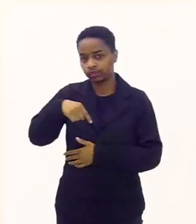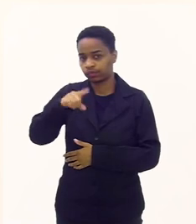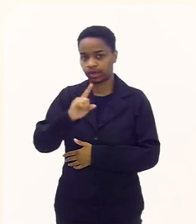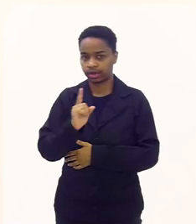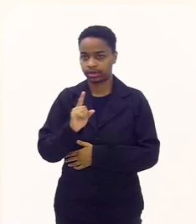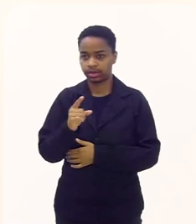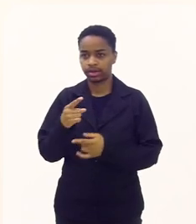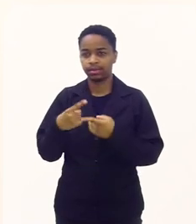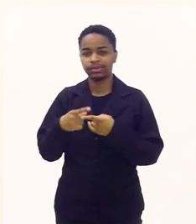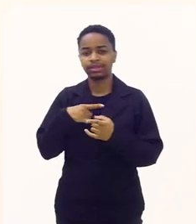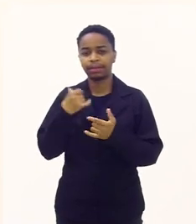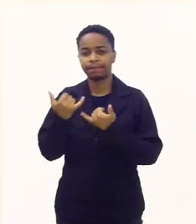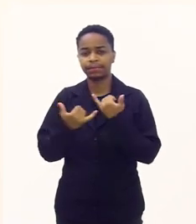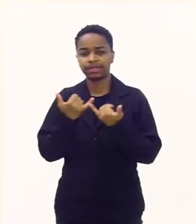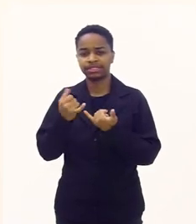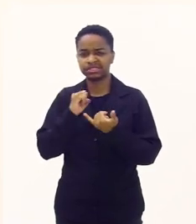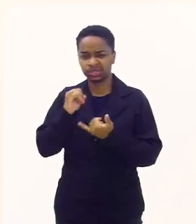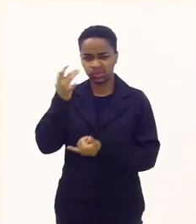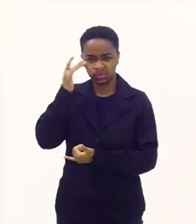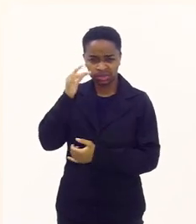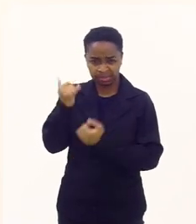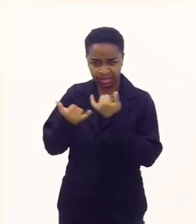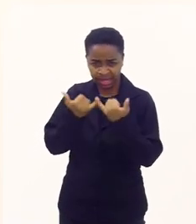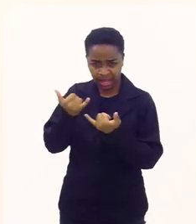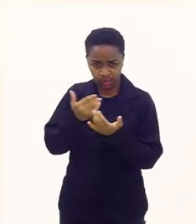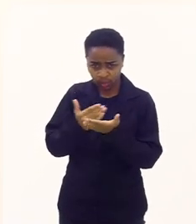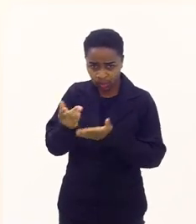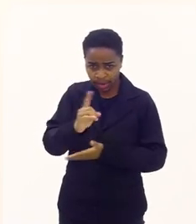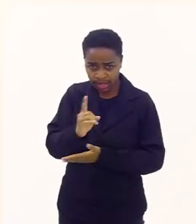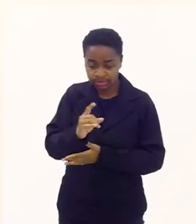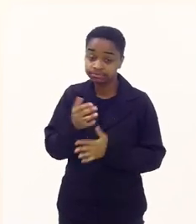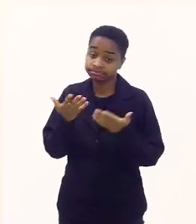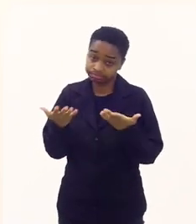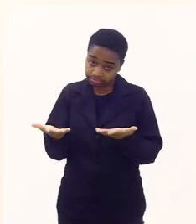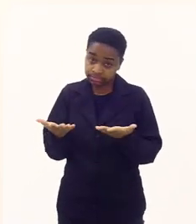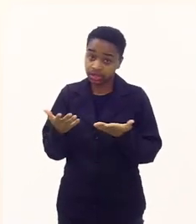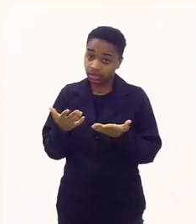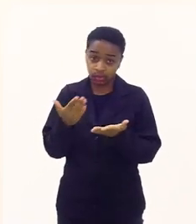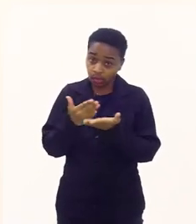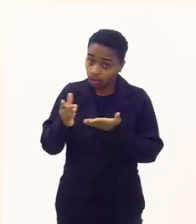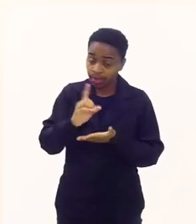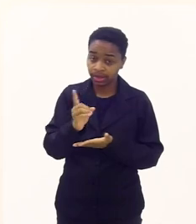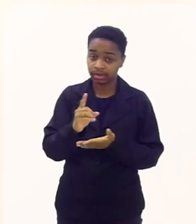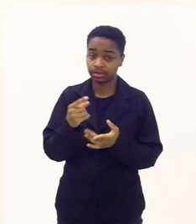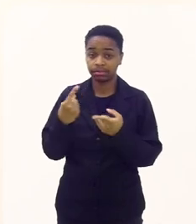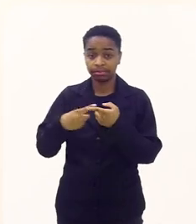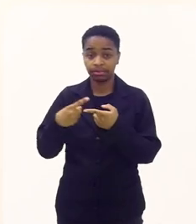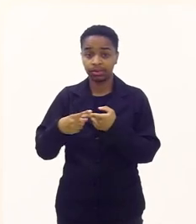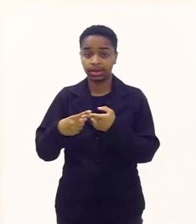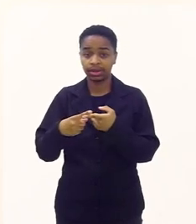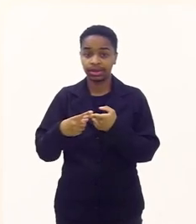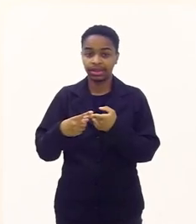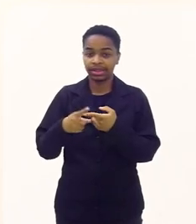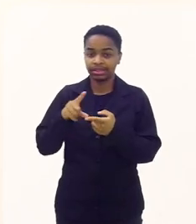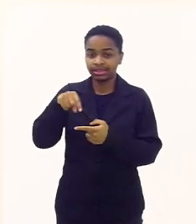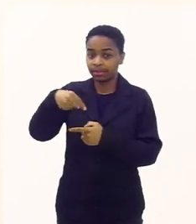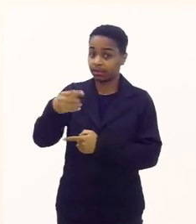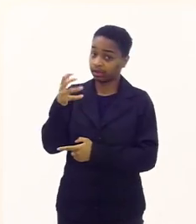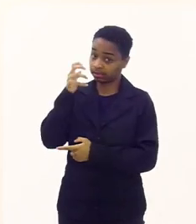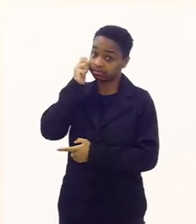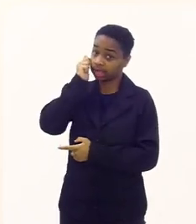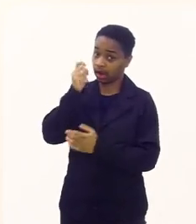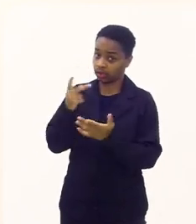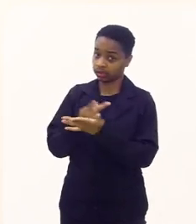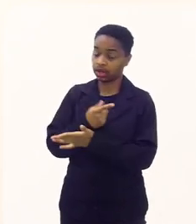vai não tem uma brincadeira se não sabe brincar não desce por play não desce que é para não ter